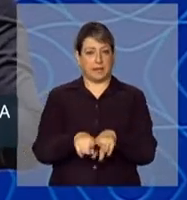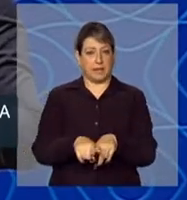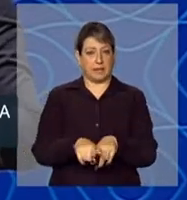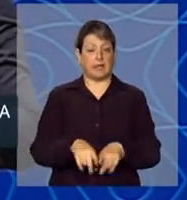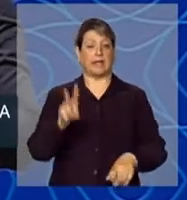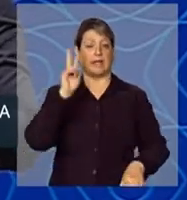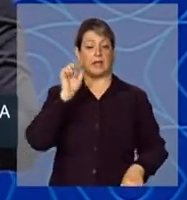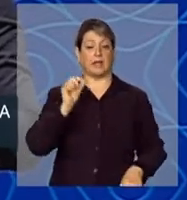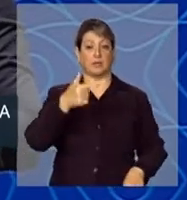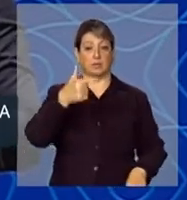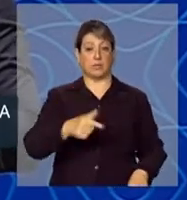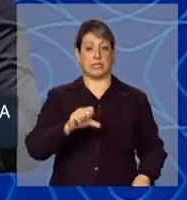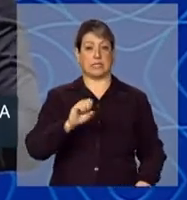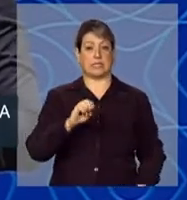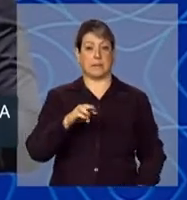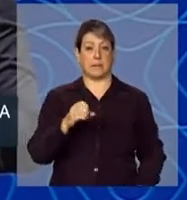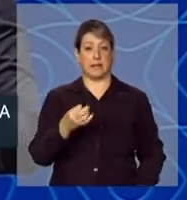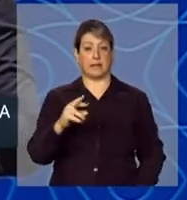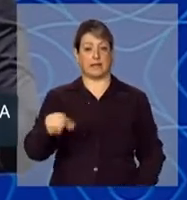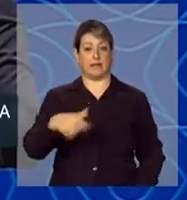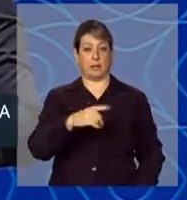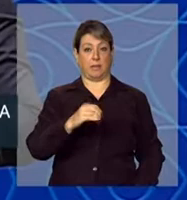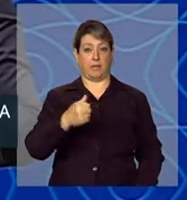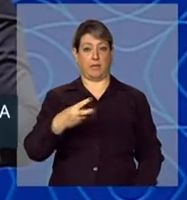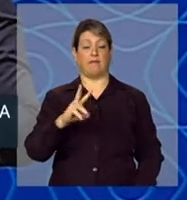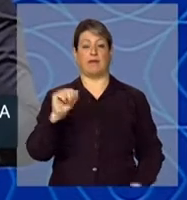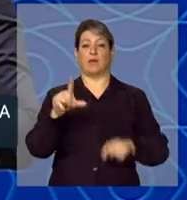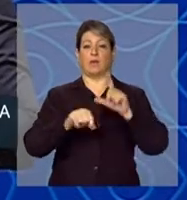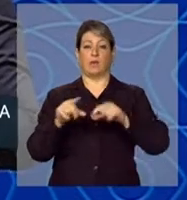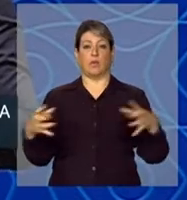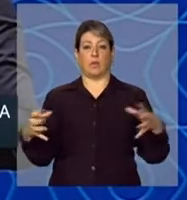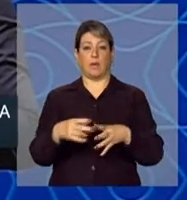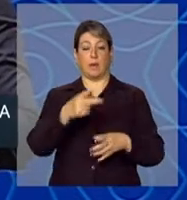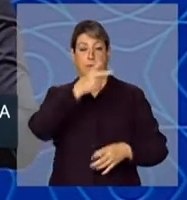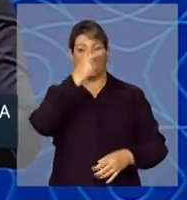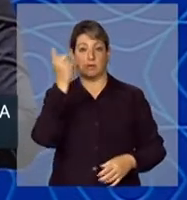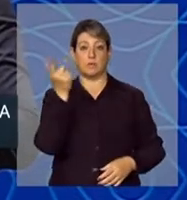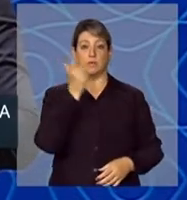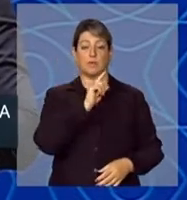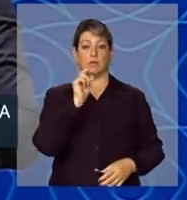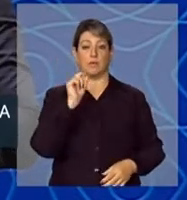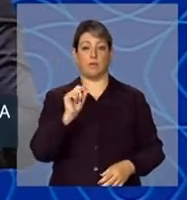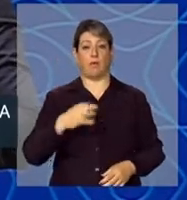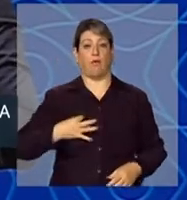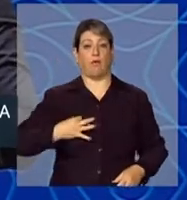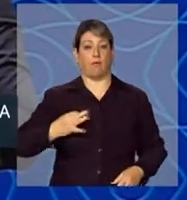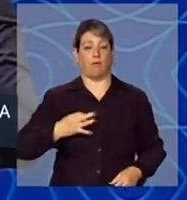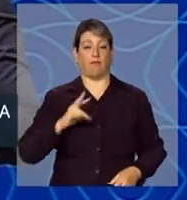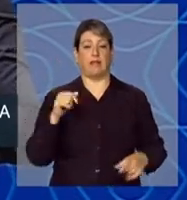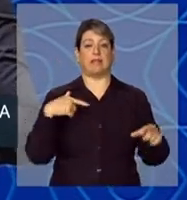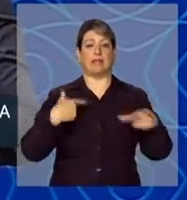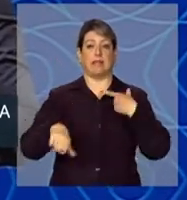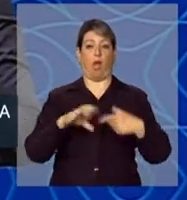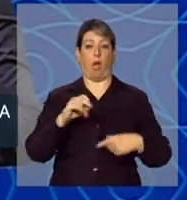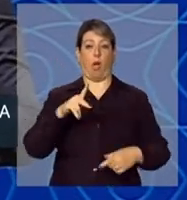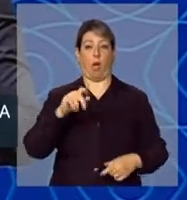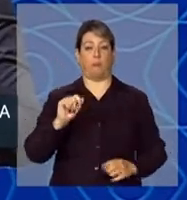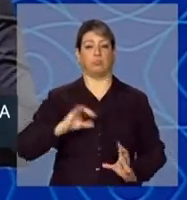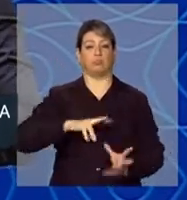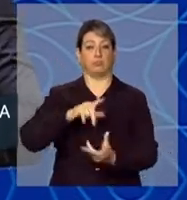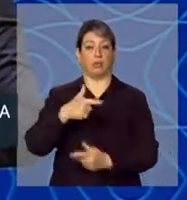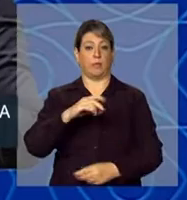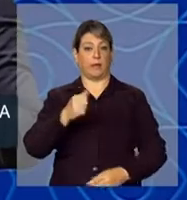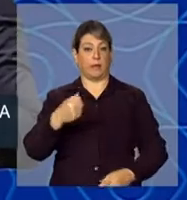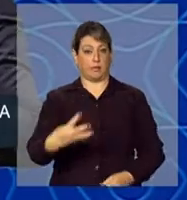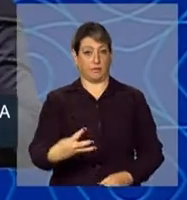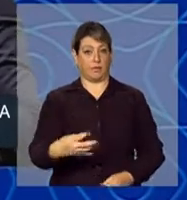segundo semestre de 2013, vão ser selecionados os candidatos a voluntariado que vão trabalhar na Copa do Mundo de